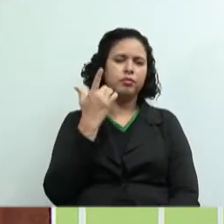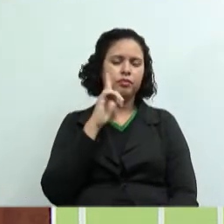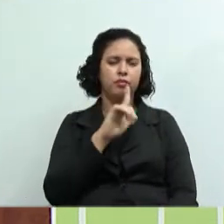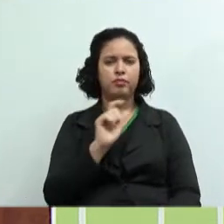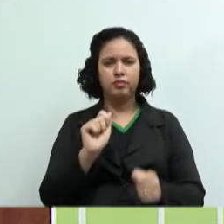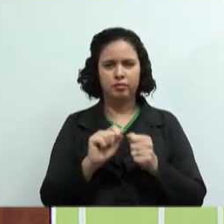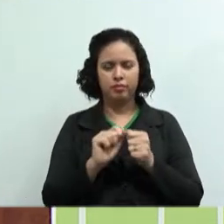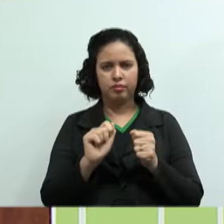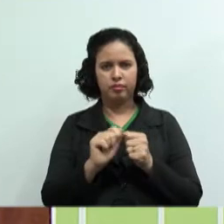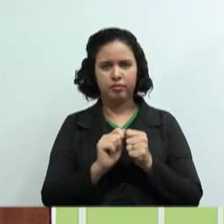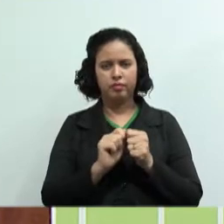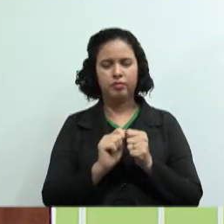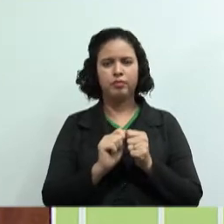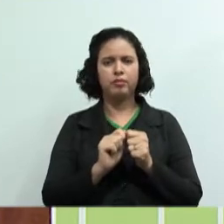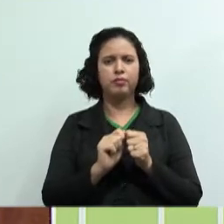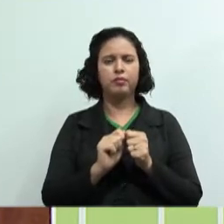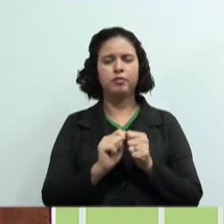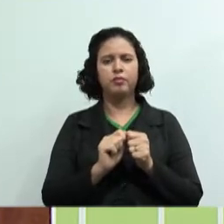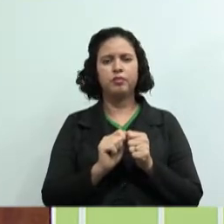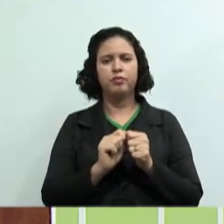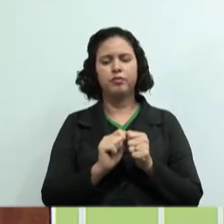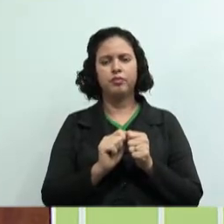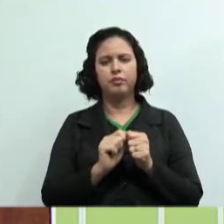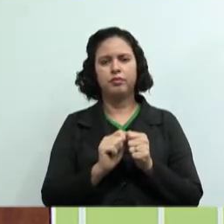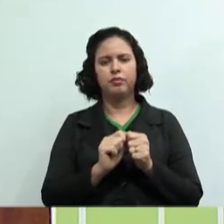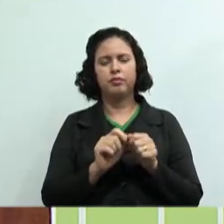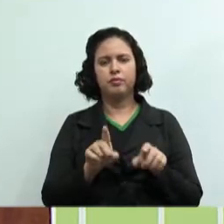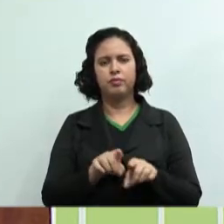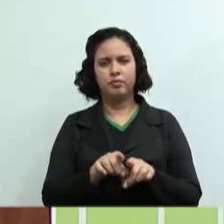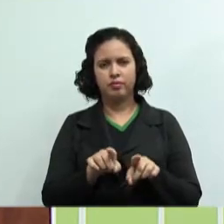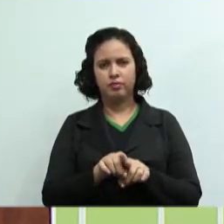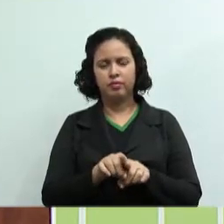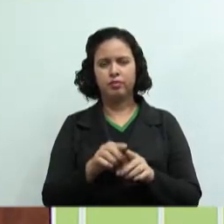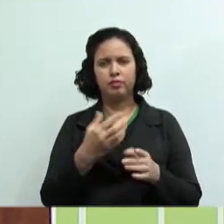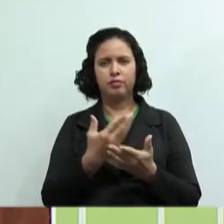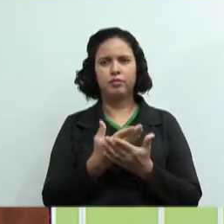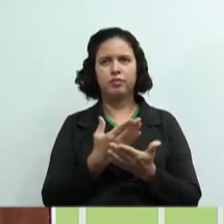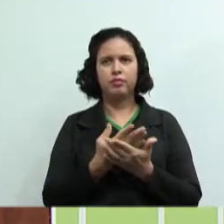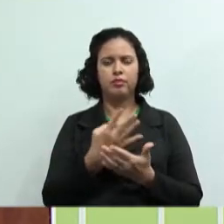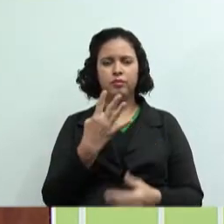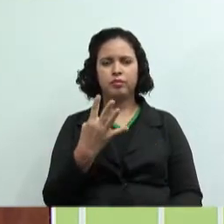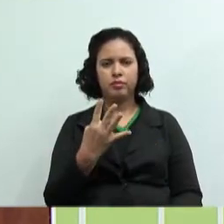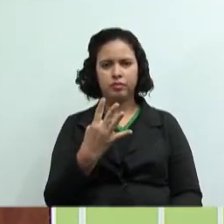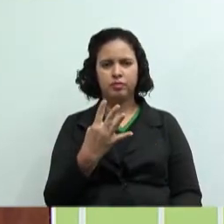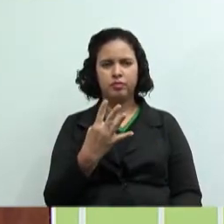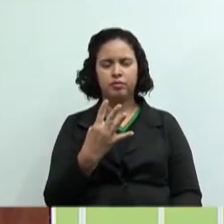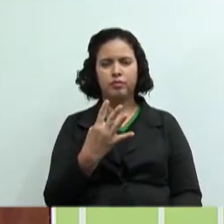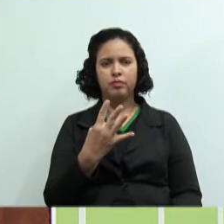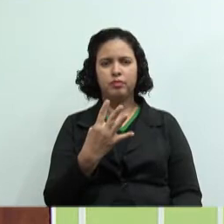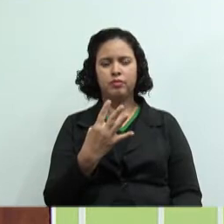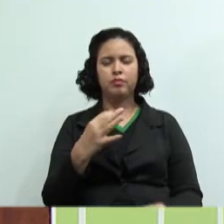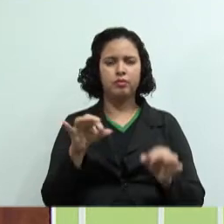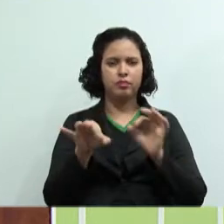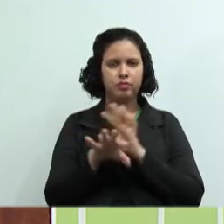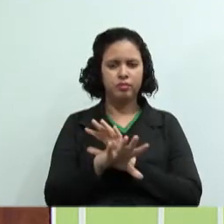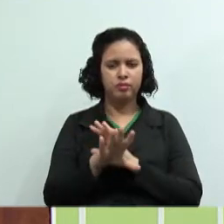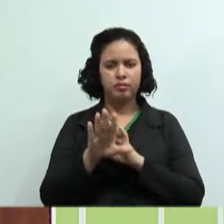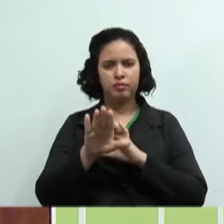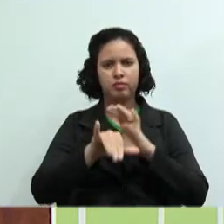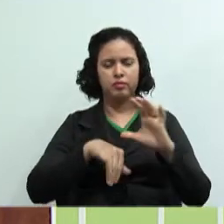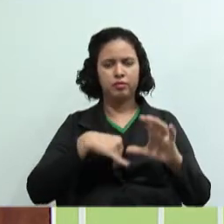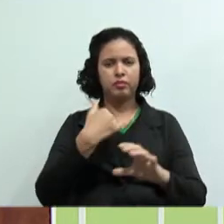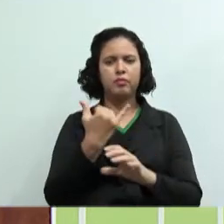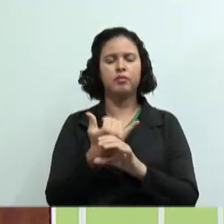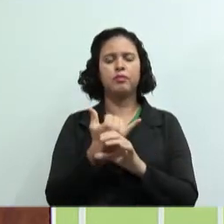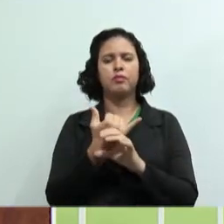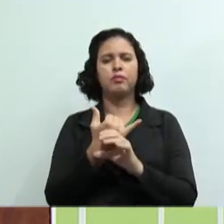e 3. Eu vou colocar disponibilizar a aula 4 assim que ficar disponível no YouTube para vocês e todo o material,